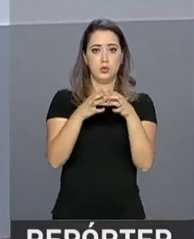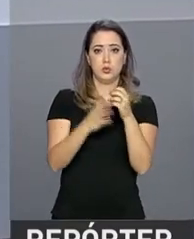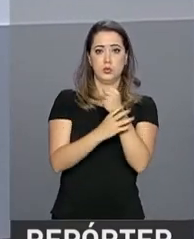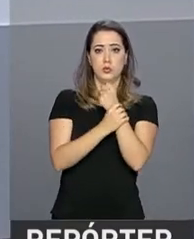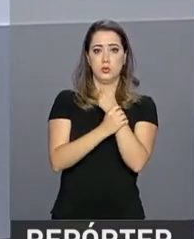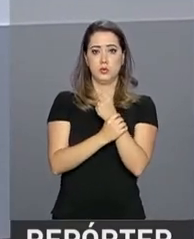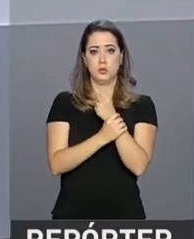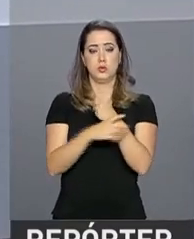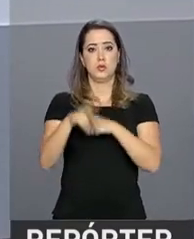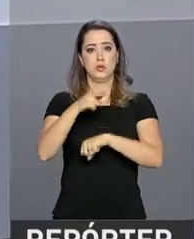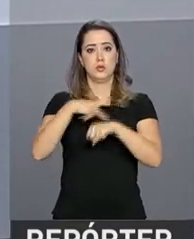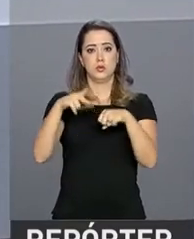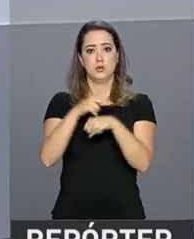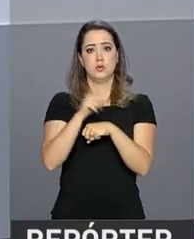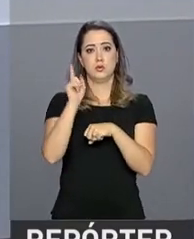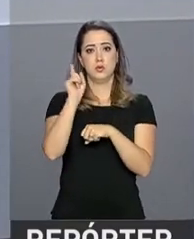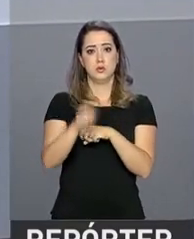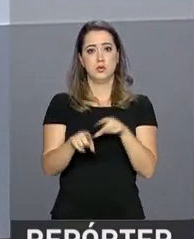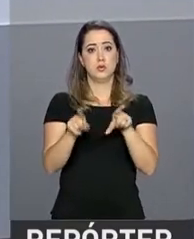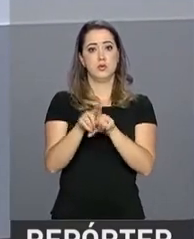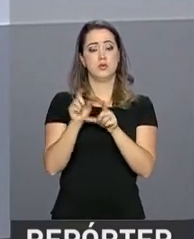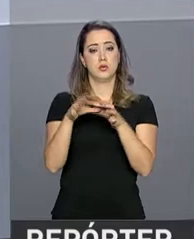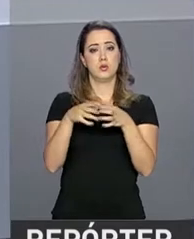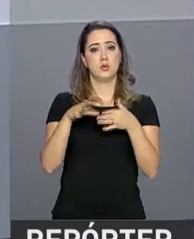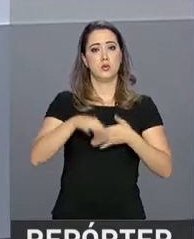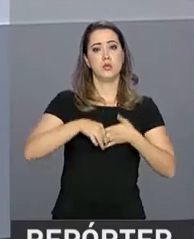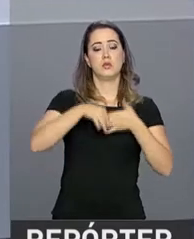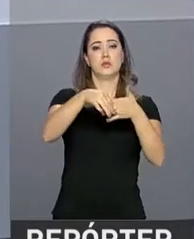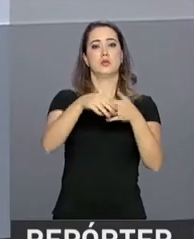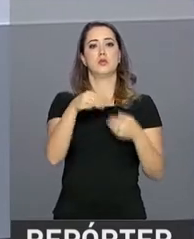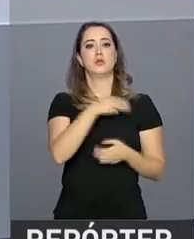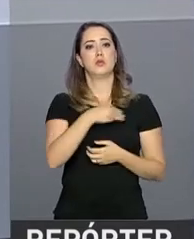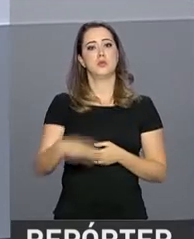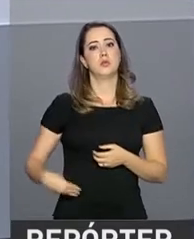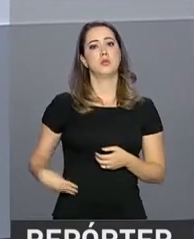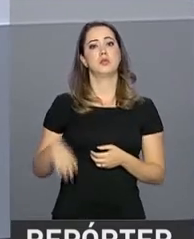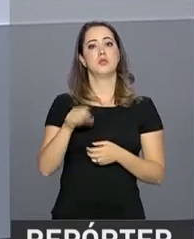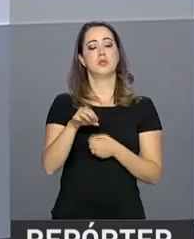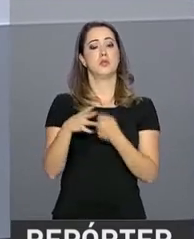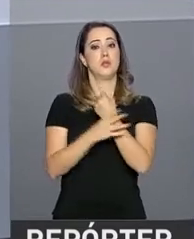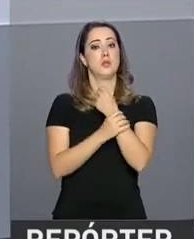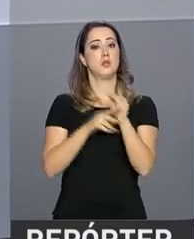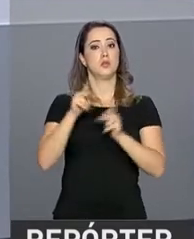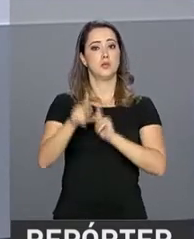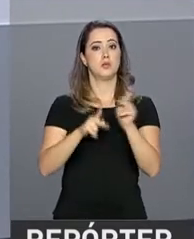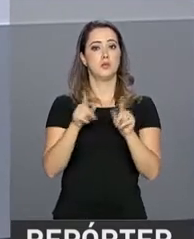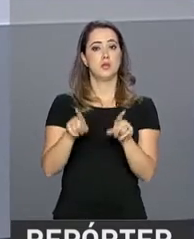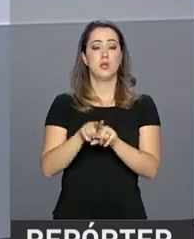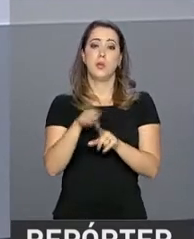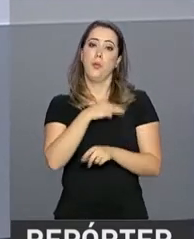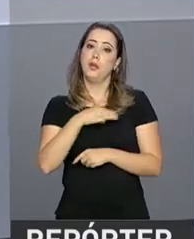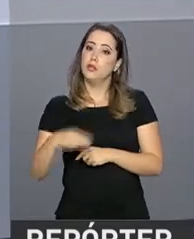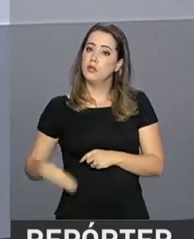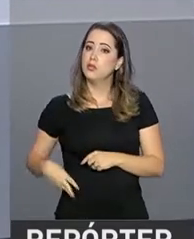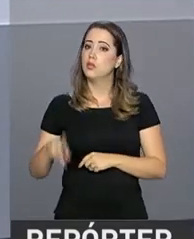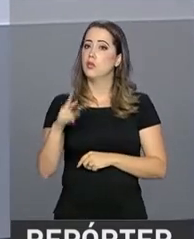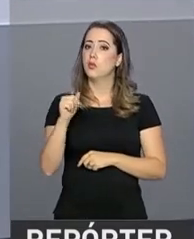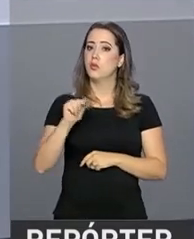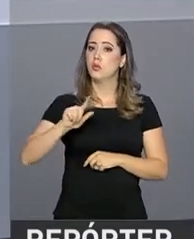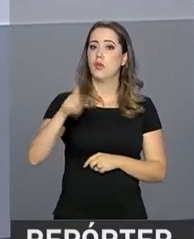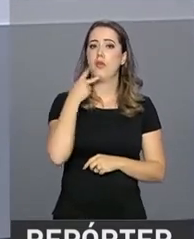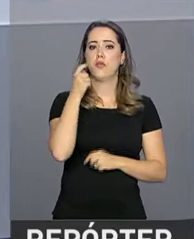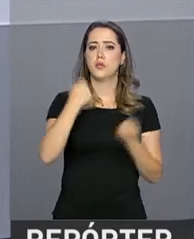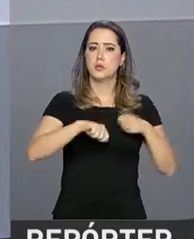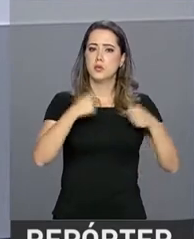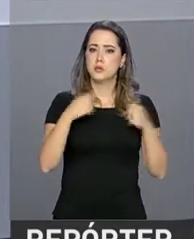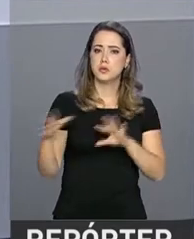no país. O sistema fica sob o comando do Ministério Extraordinário da Segurança Pública. E o ministro da Pasta, Raul Jugman, defendeu a